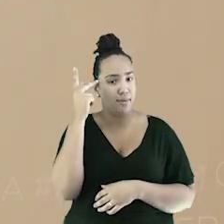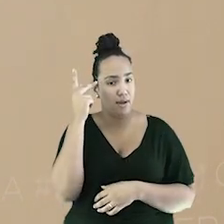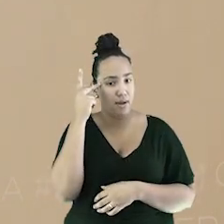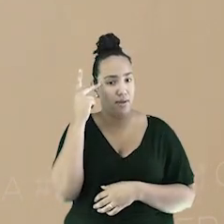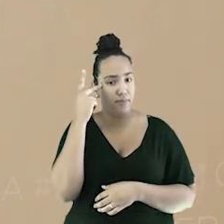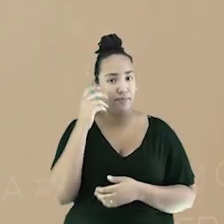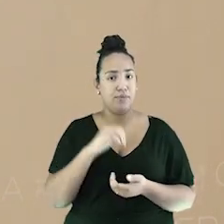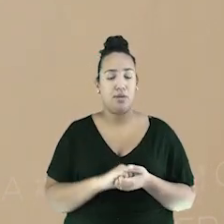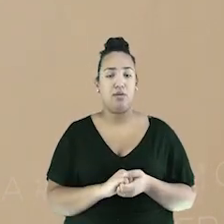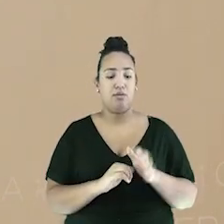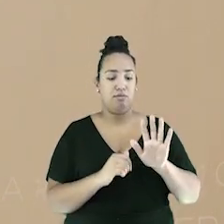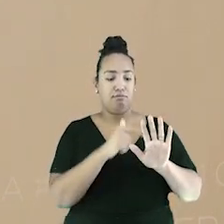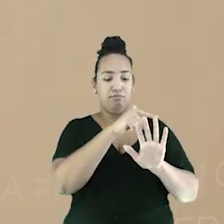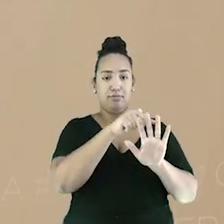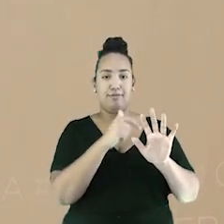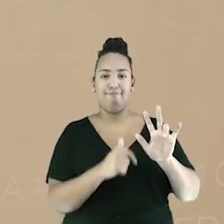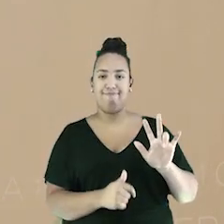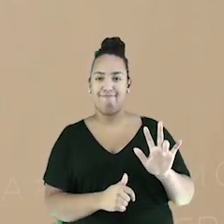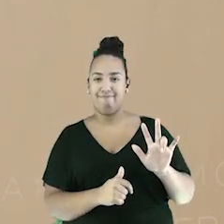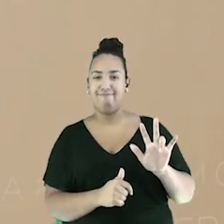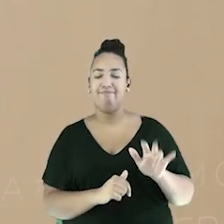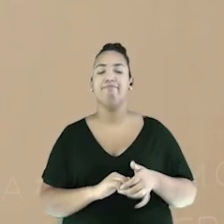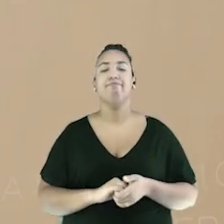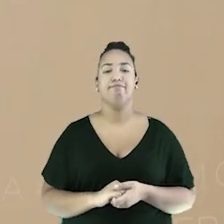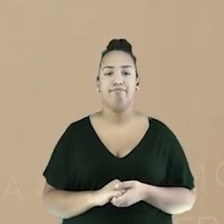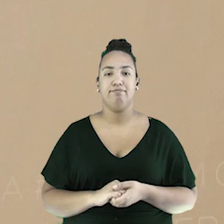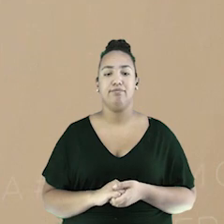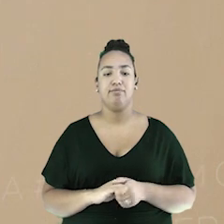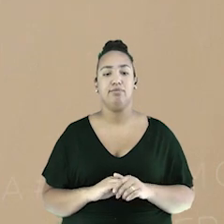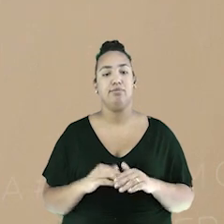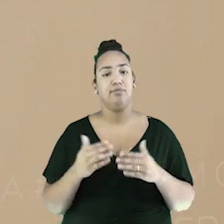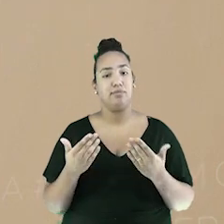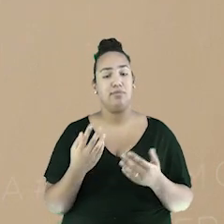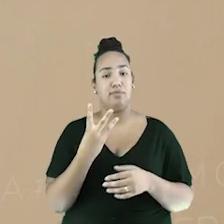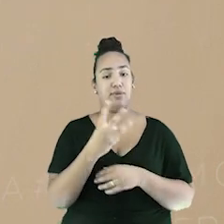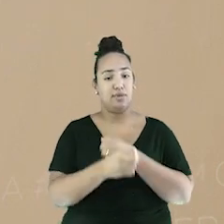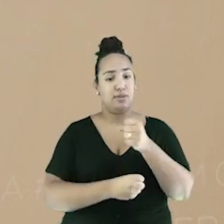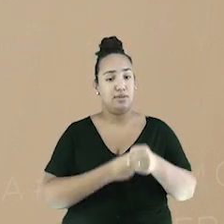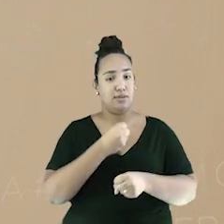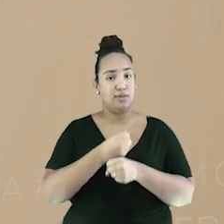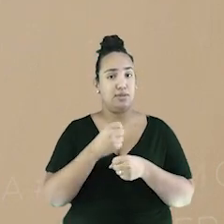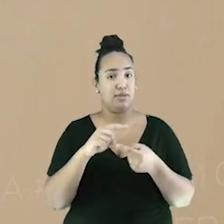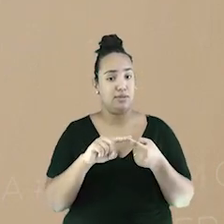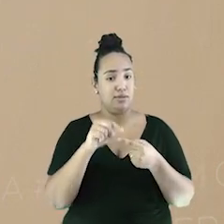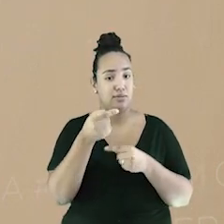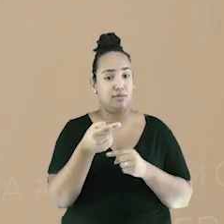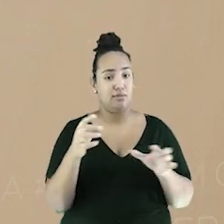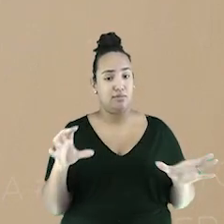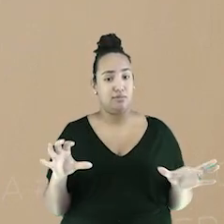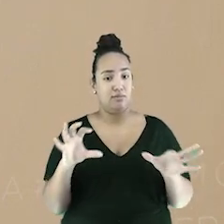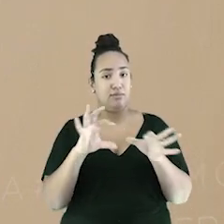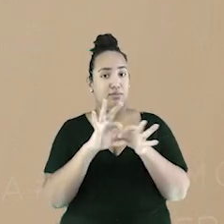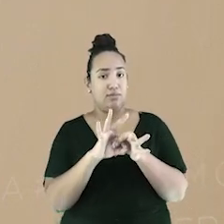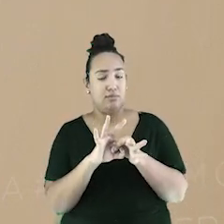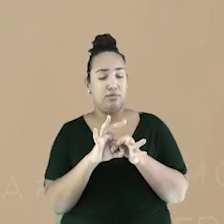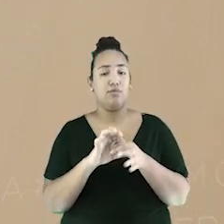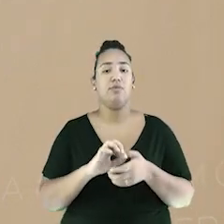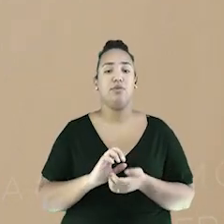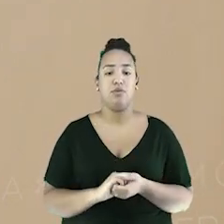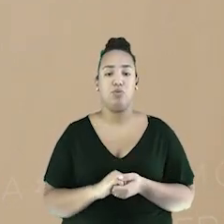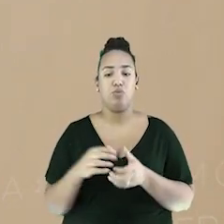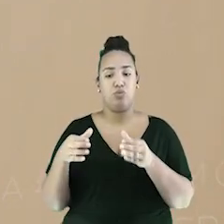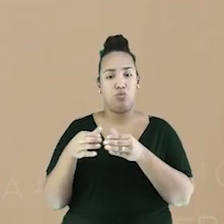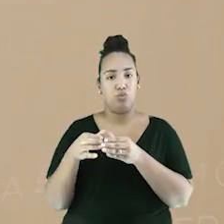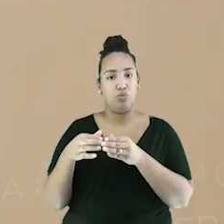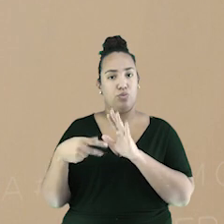perde o dedo em um acidente com um equipamento. Aproximadamente três anos depois, filia-se ao Sindicato dos Metalúrgicos